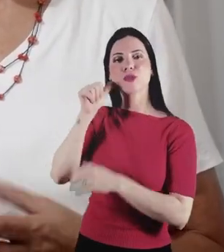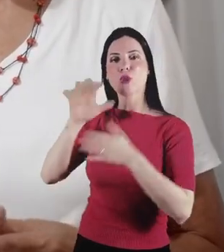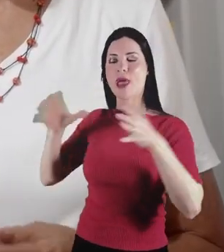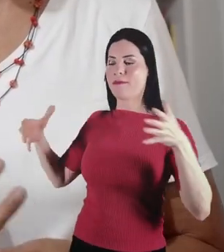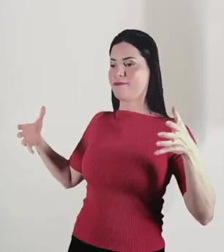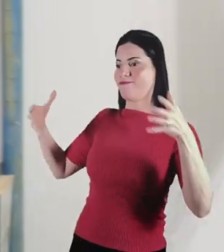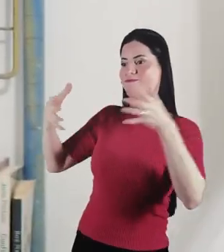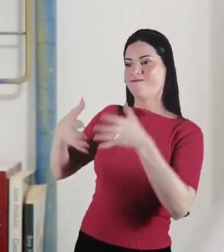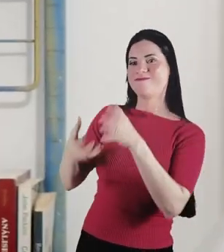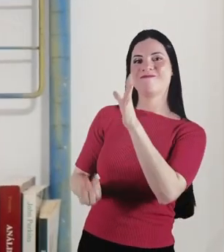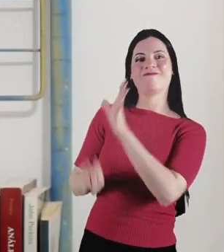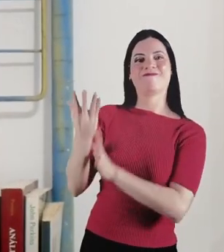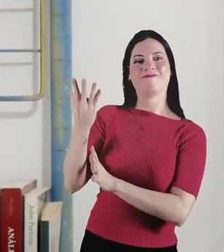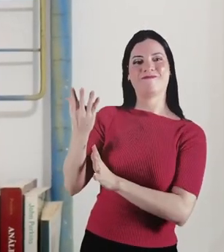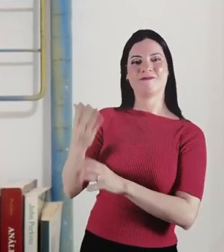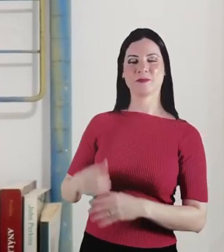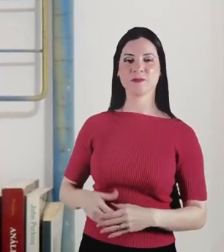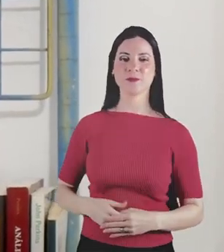União Popular de Mulheres.